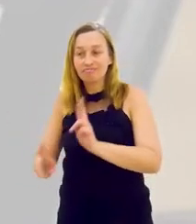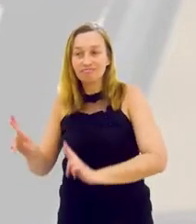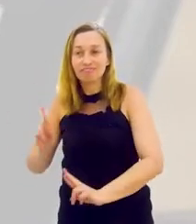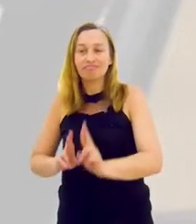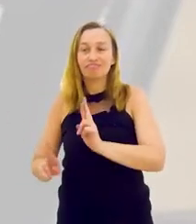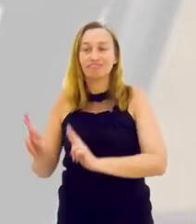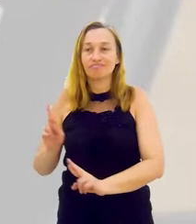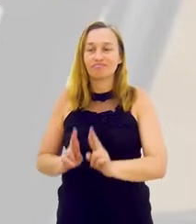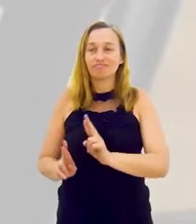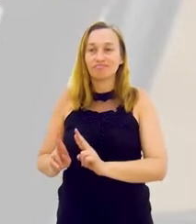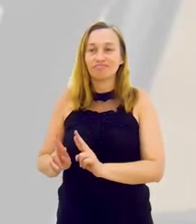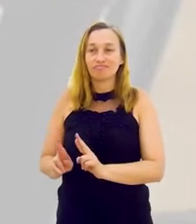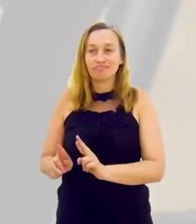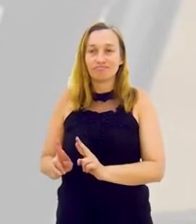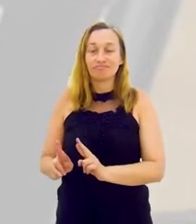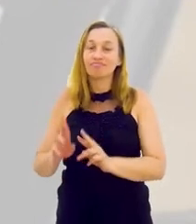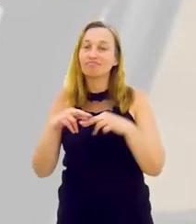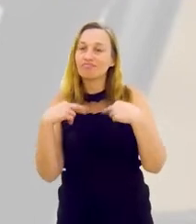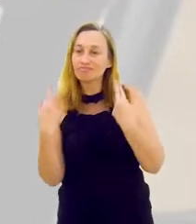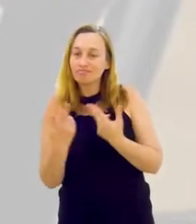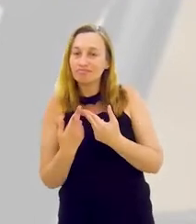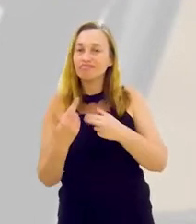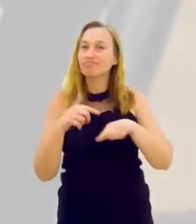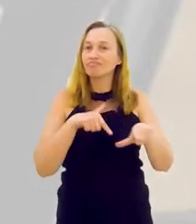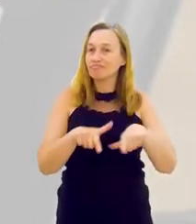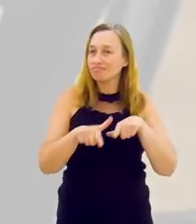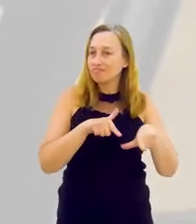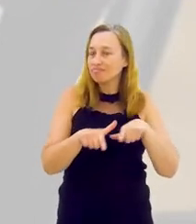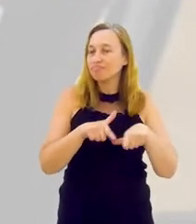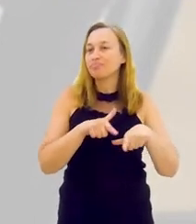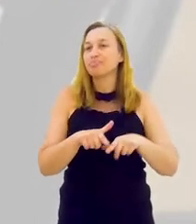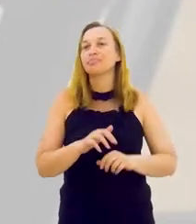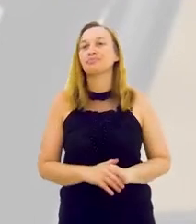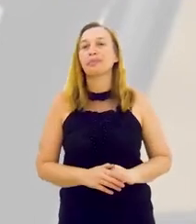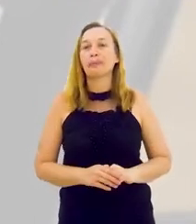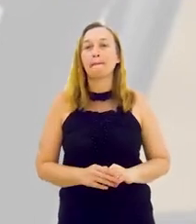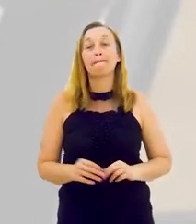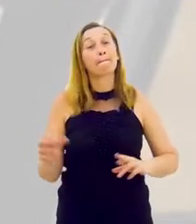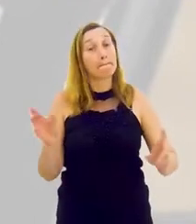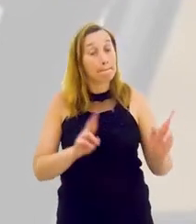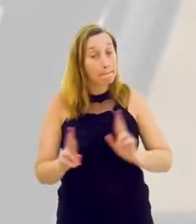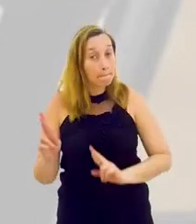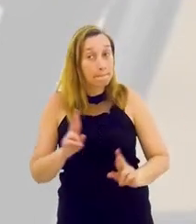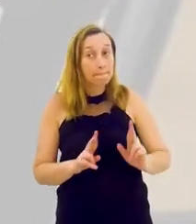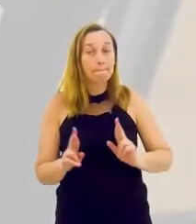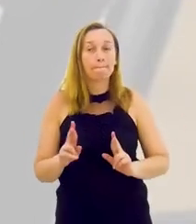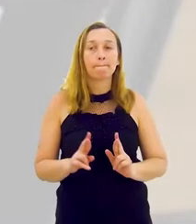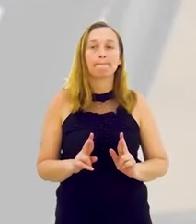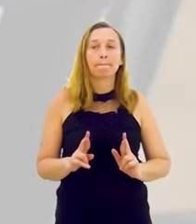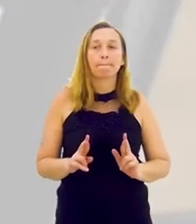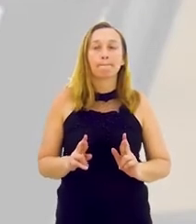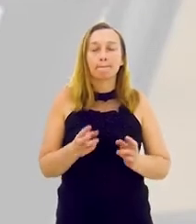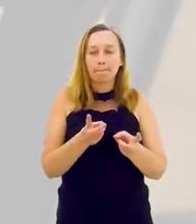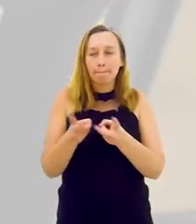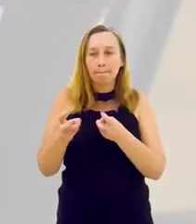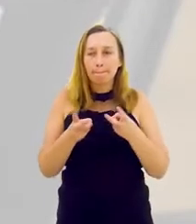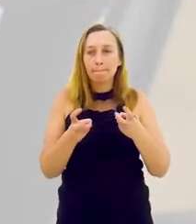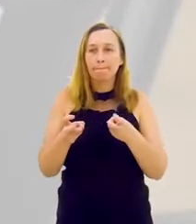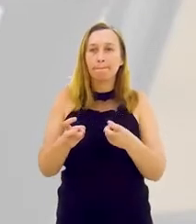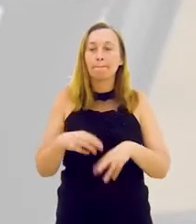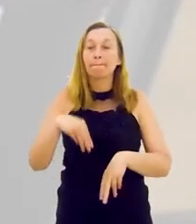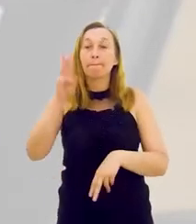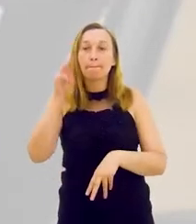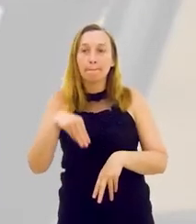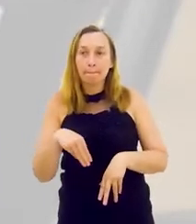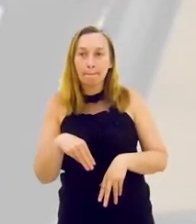relacionando. E a partir de reuniões, trabalho, partir de relacionamento, você vai identificar